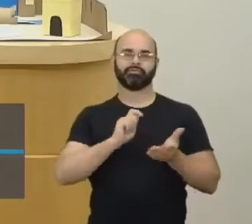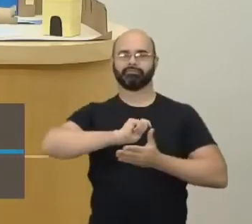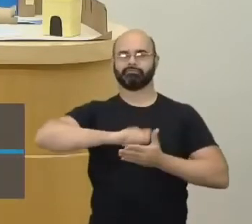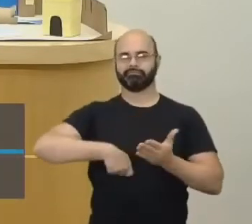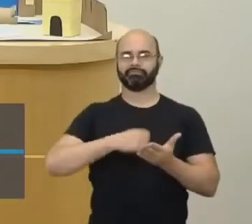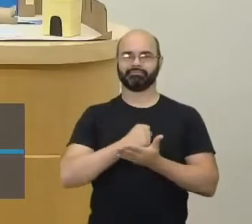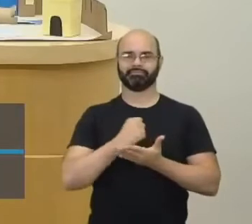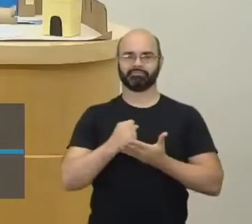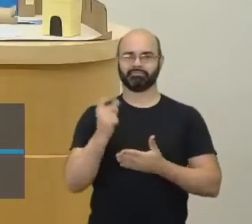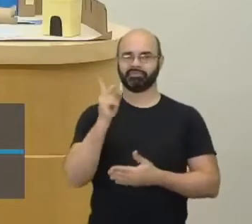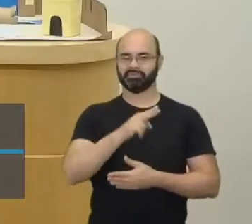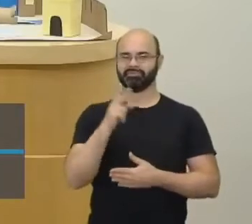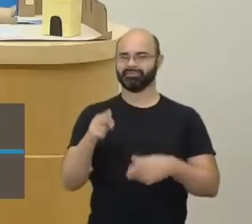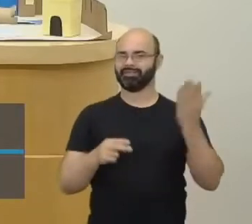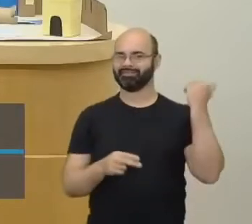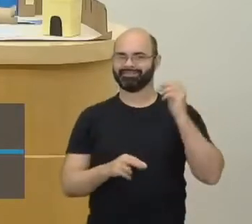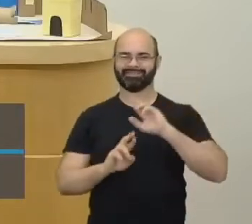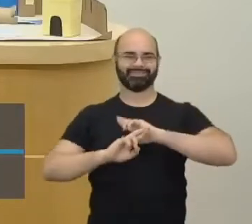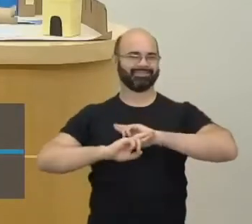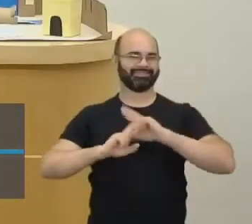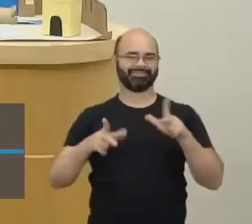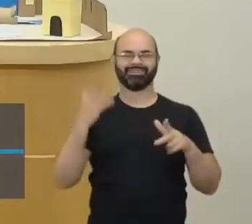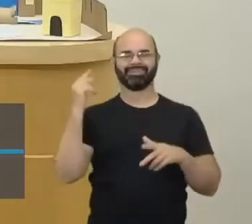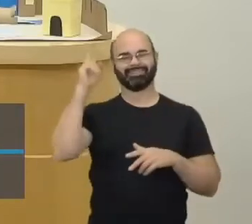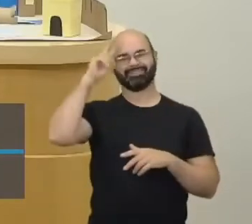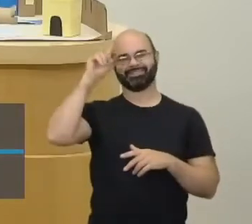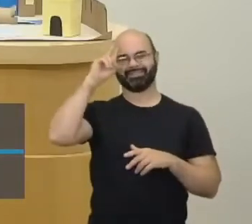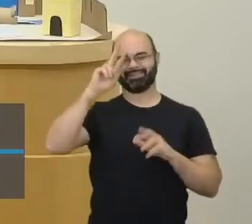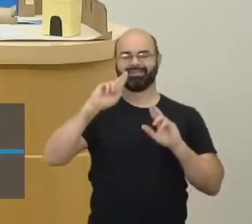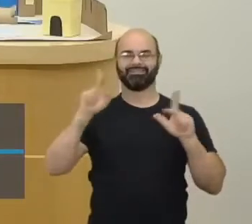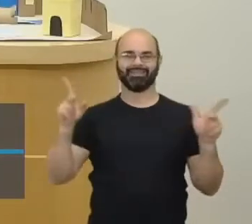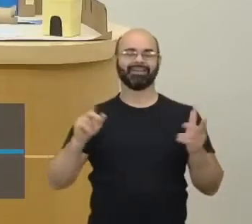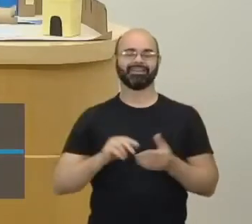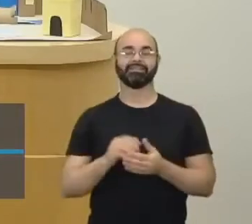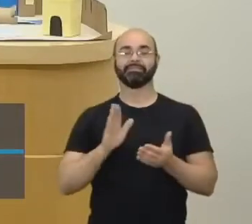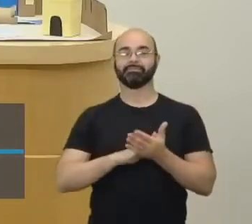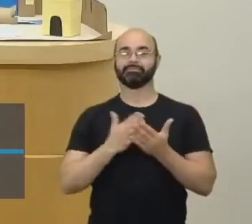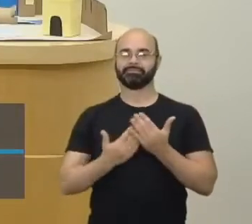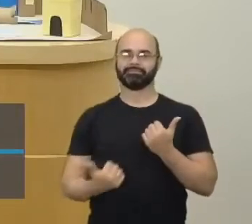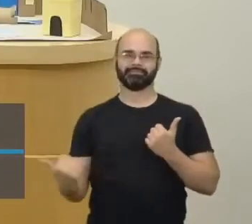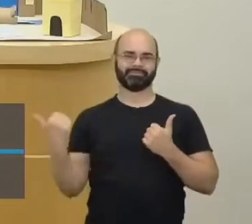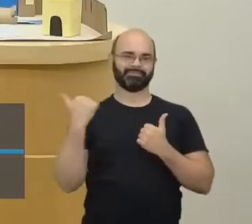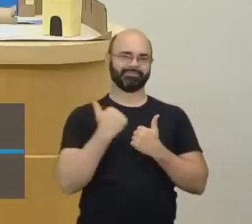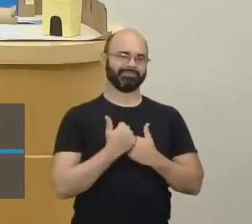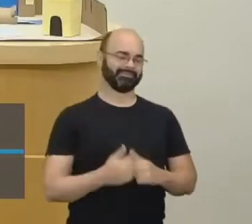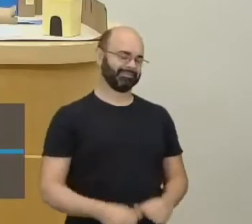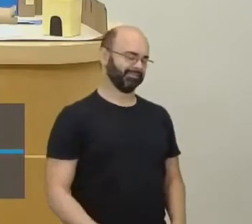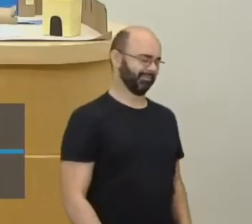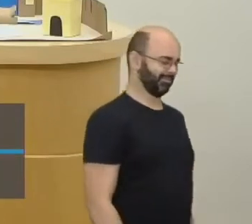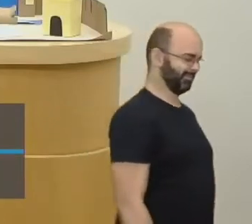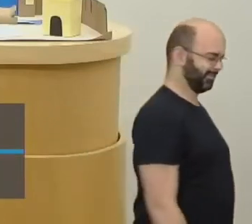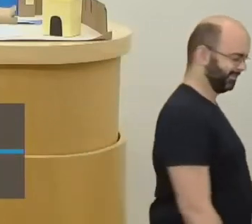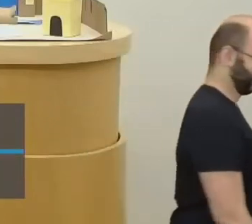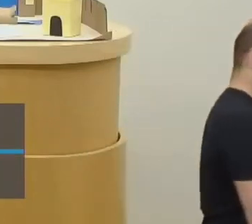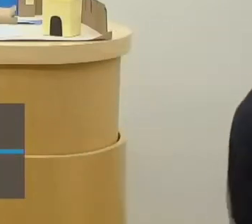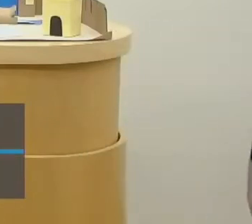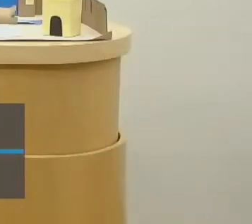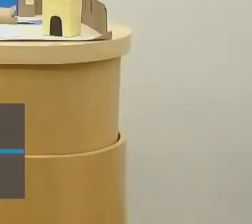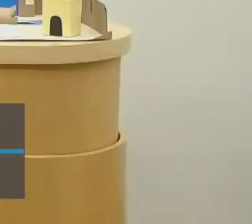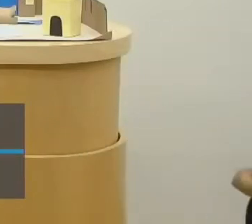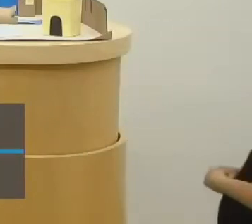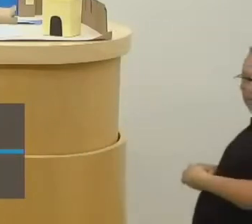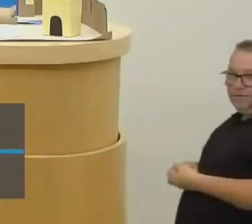assina e fica firmado. Neste momento da história, não tinha ainda isso. Eles não estavam escrevendo e fazendo esses acordos escritos. Era uma